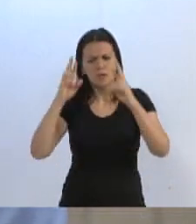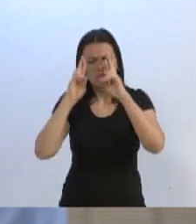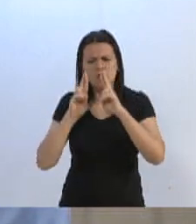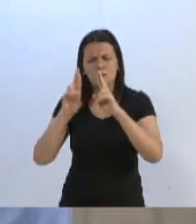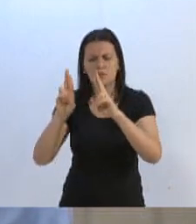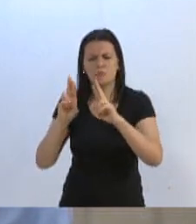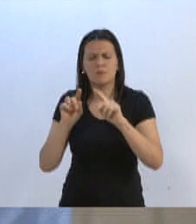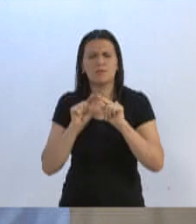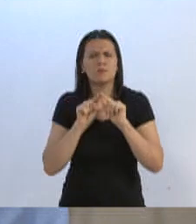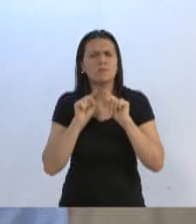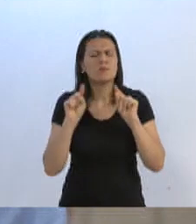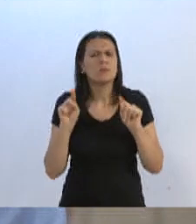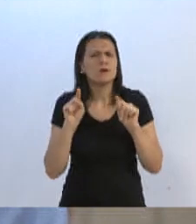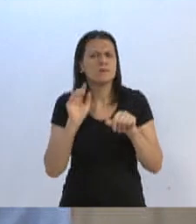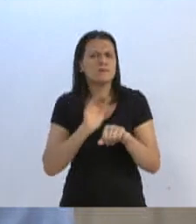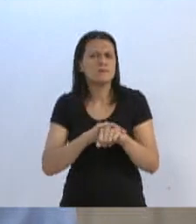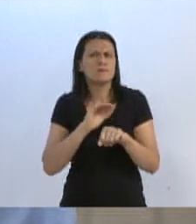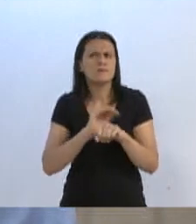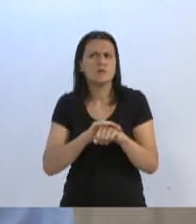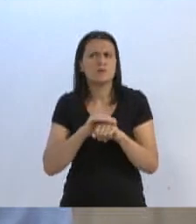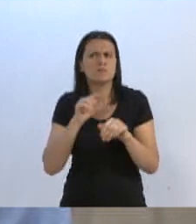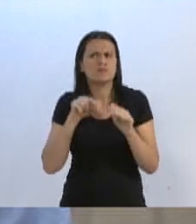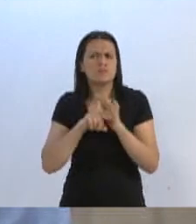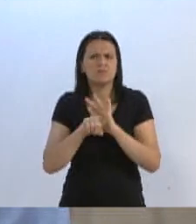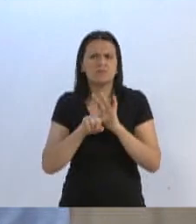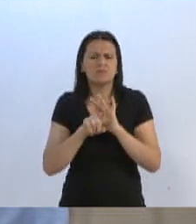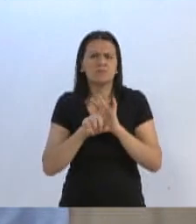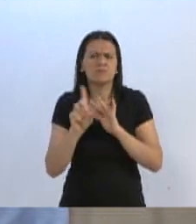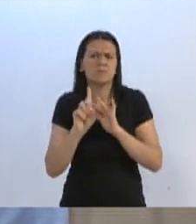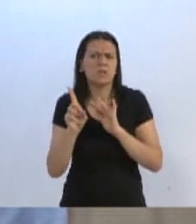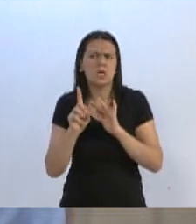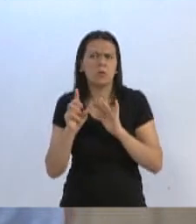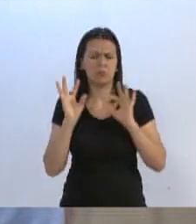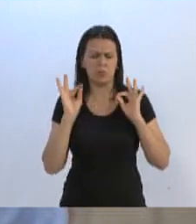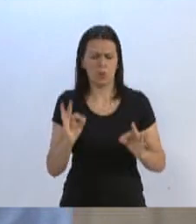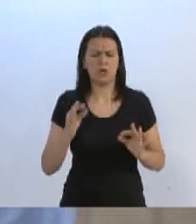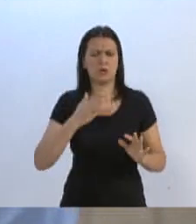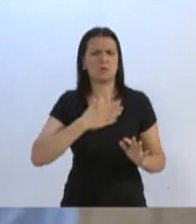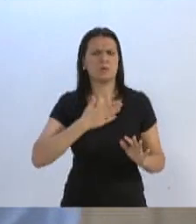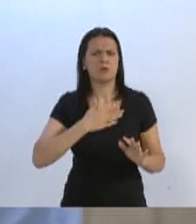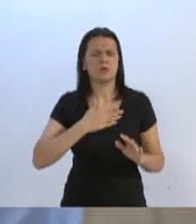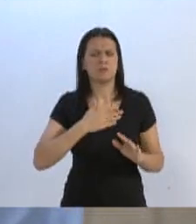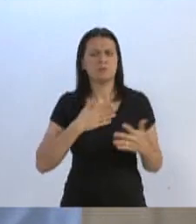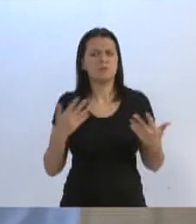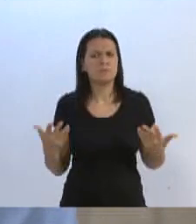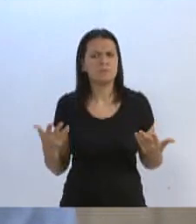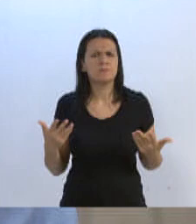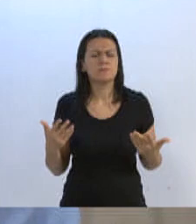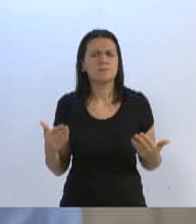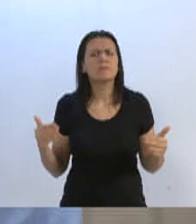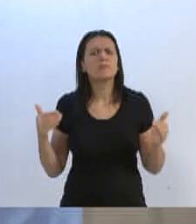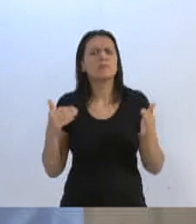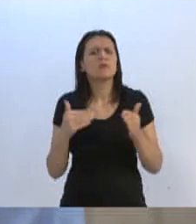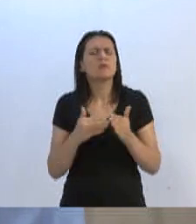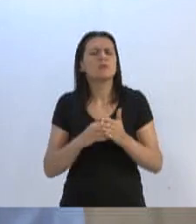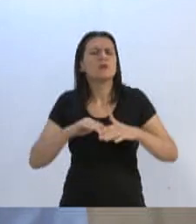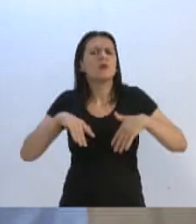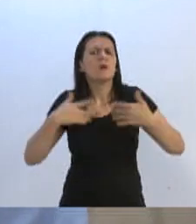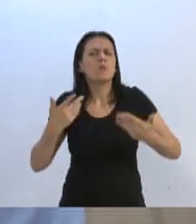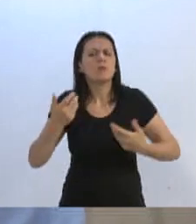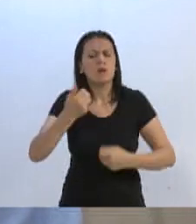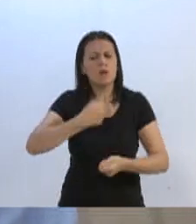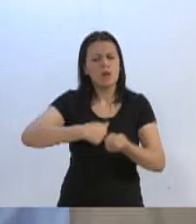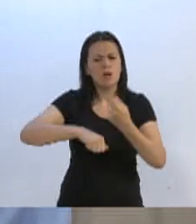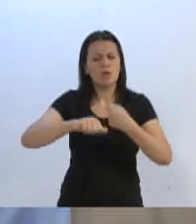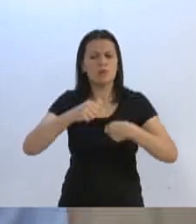questionamento, e aí não é um posicionamento convicto da minha fala, de que até onde a economia